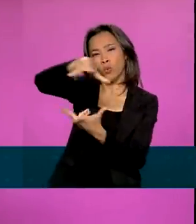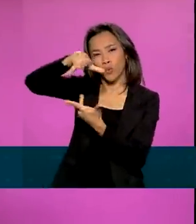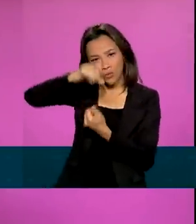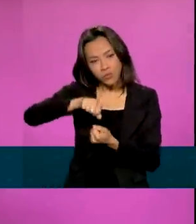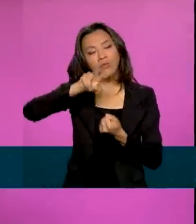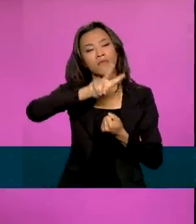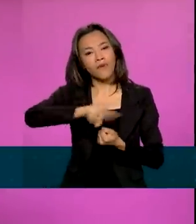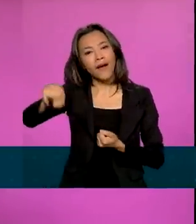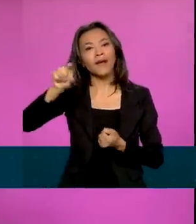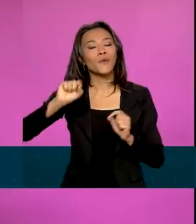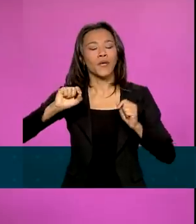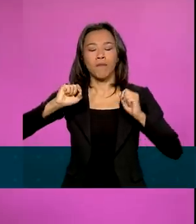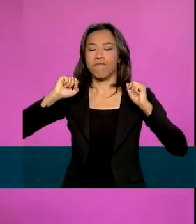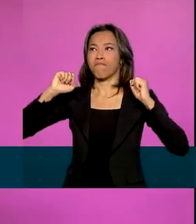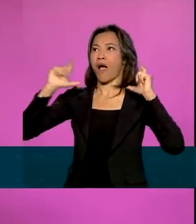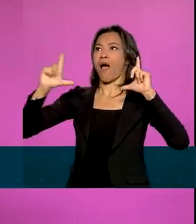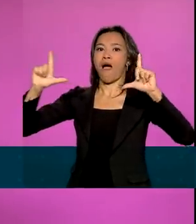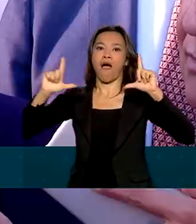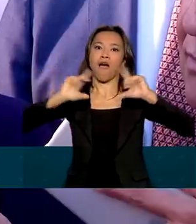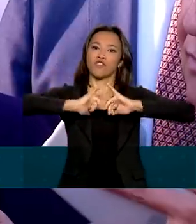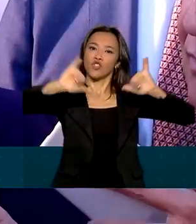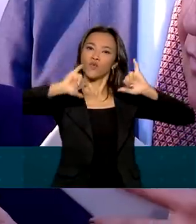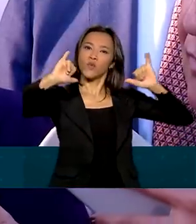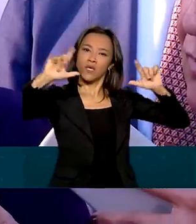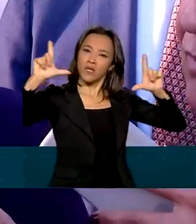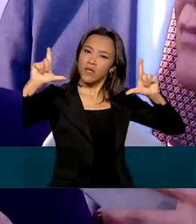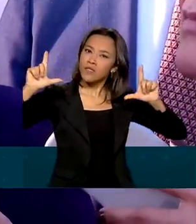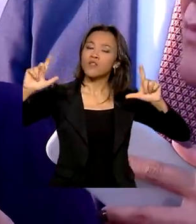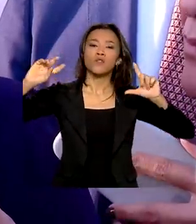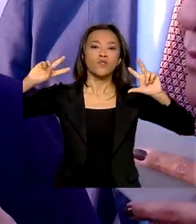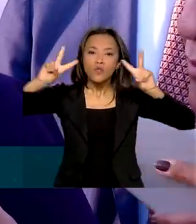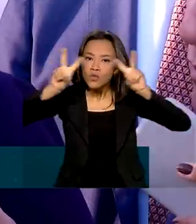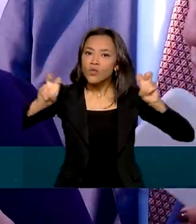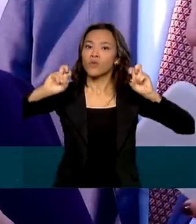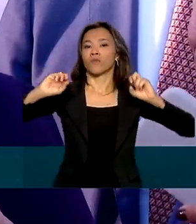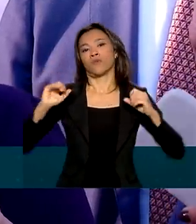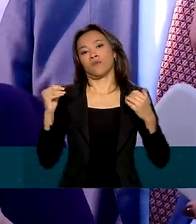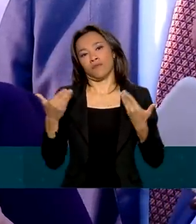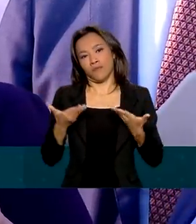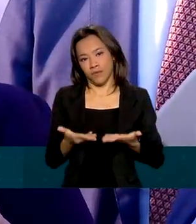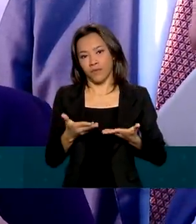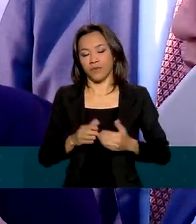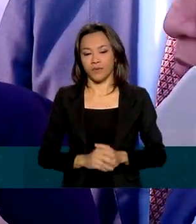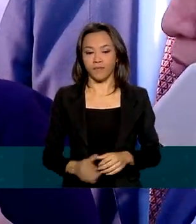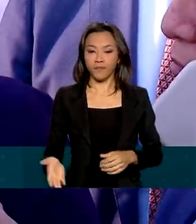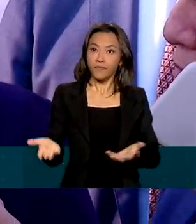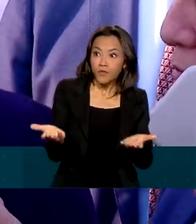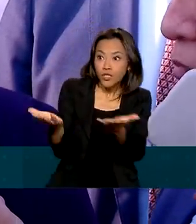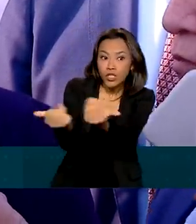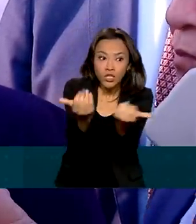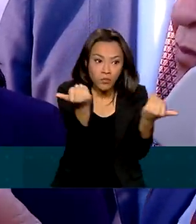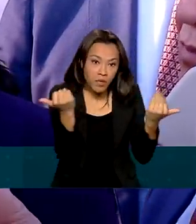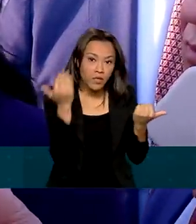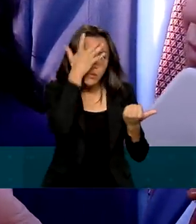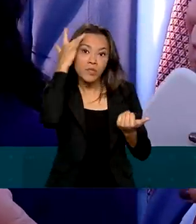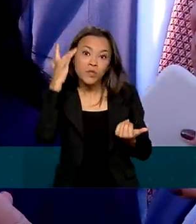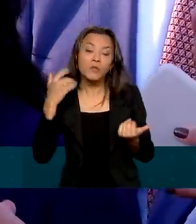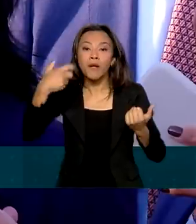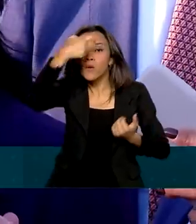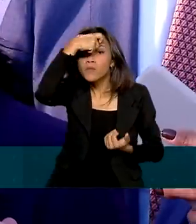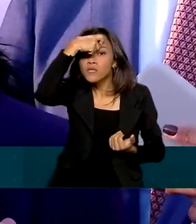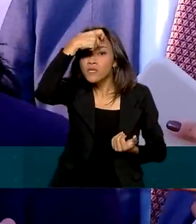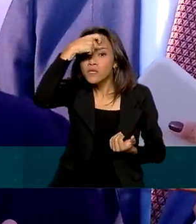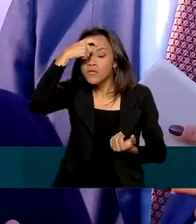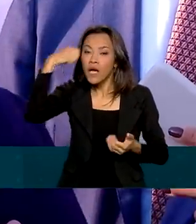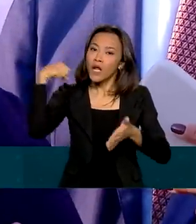proporcionar visibilidade ao tema. Nós estamos vindo agora, trazendo todo mundo para essa luta, conscientizando. E essa